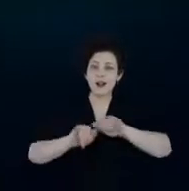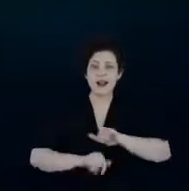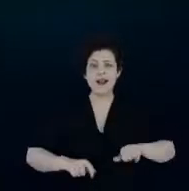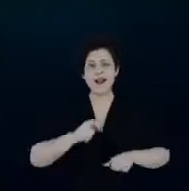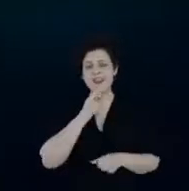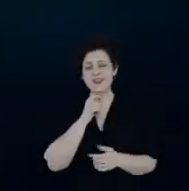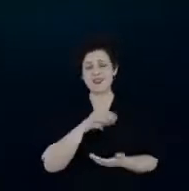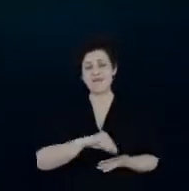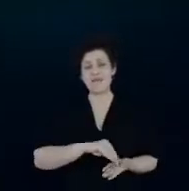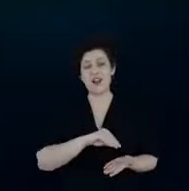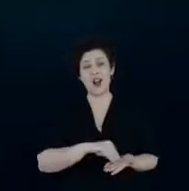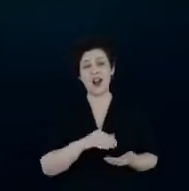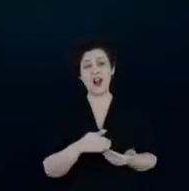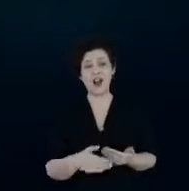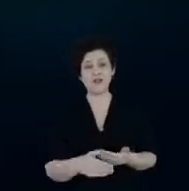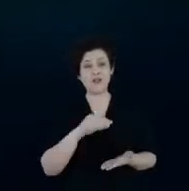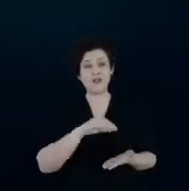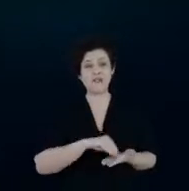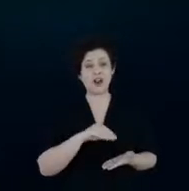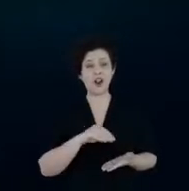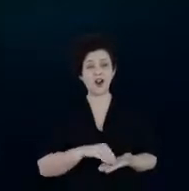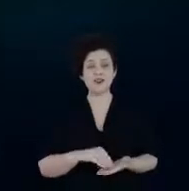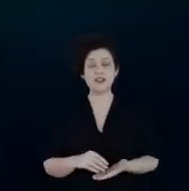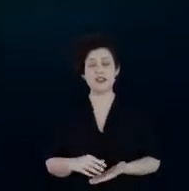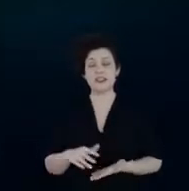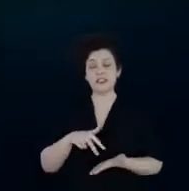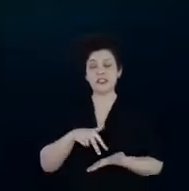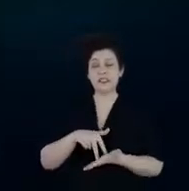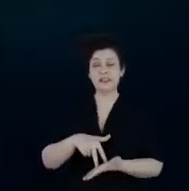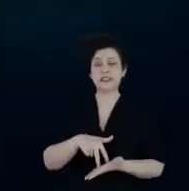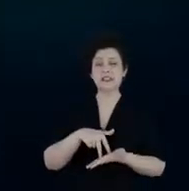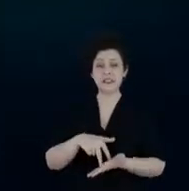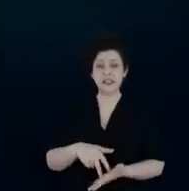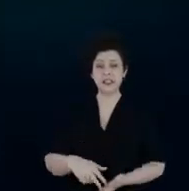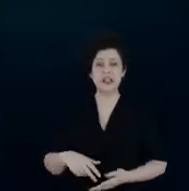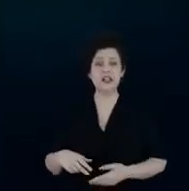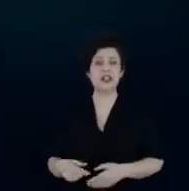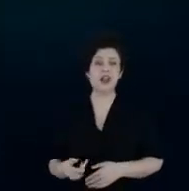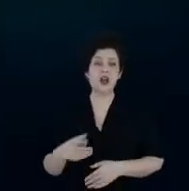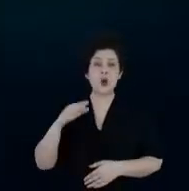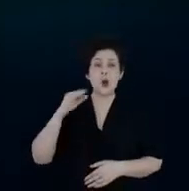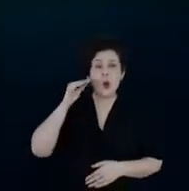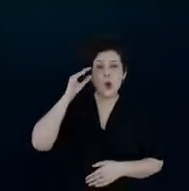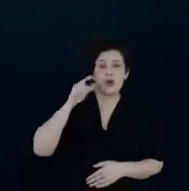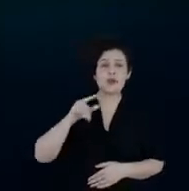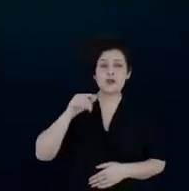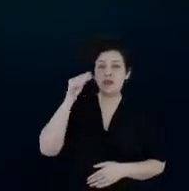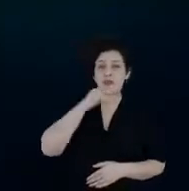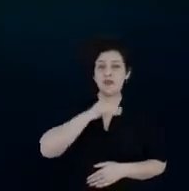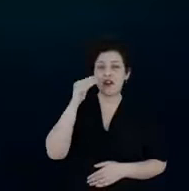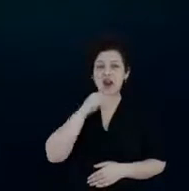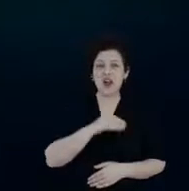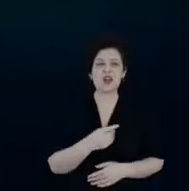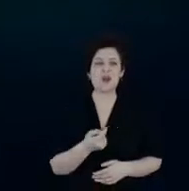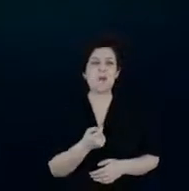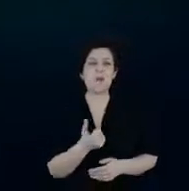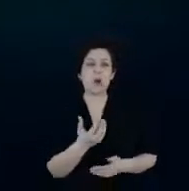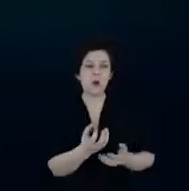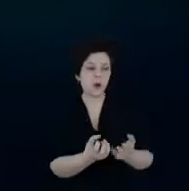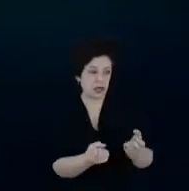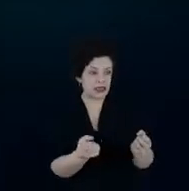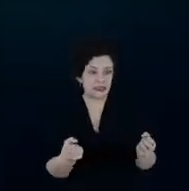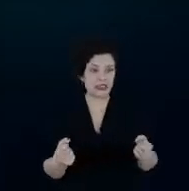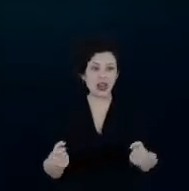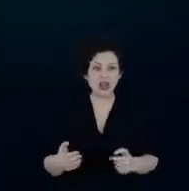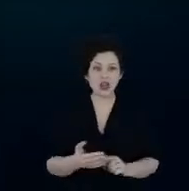estamos longe de ter uma cultura sólida um baixo nível de conhecimento de eficiência energética pouca adesão do mercado a novas